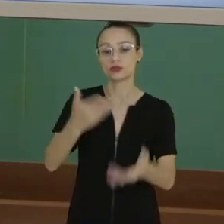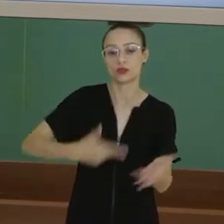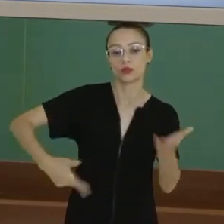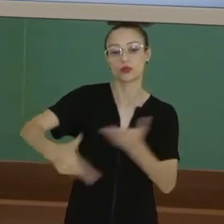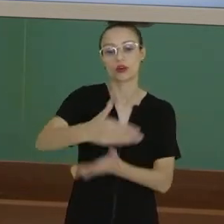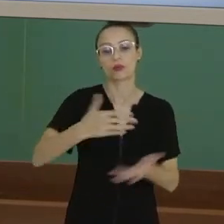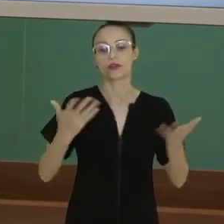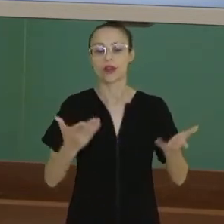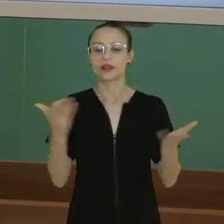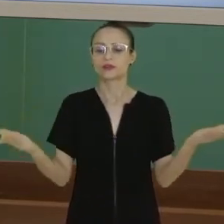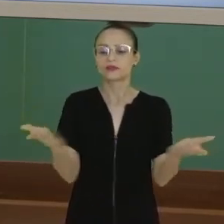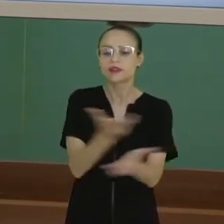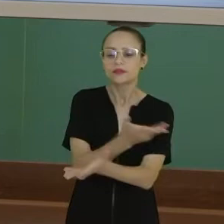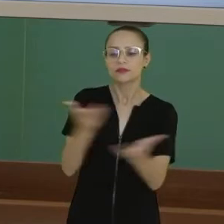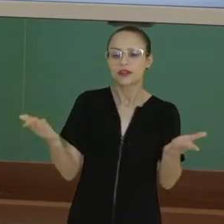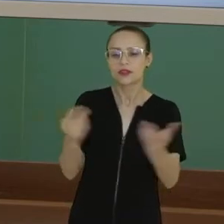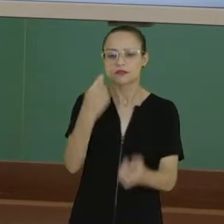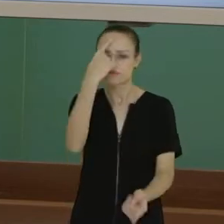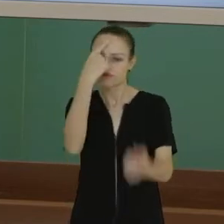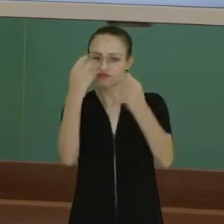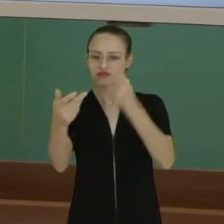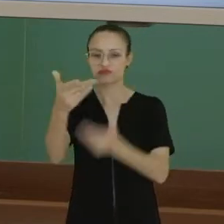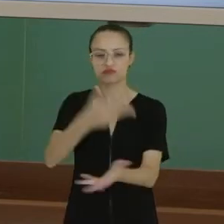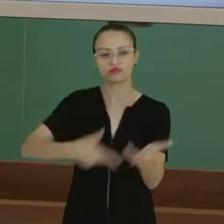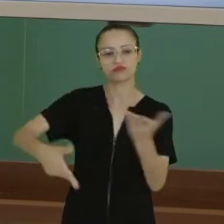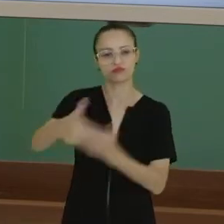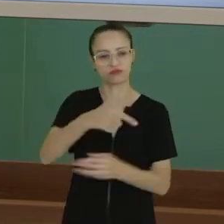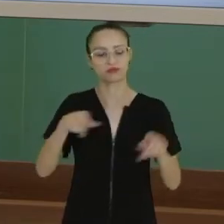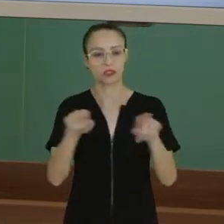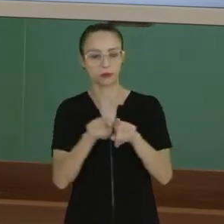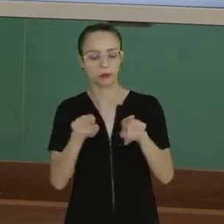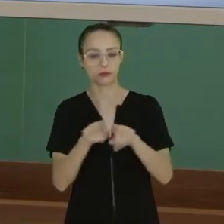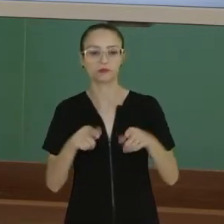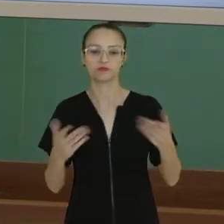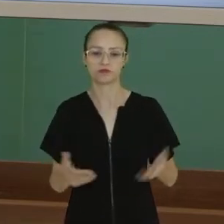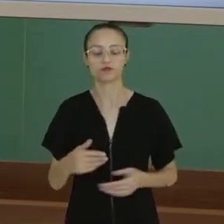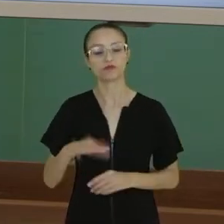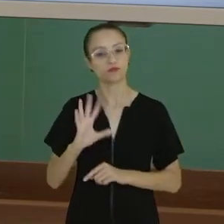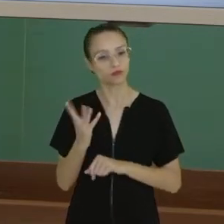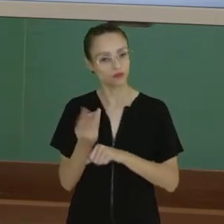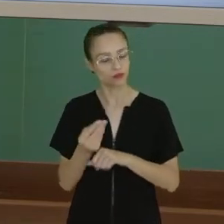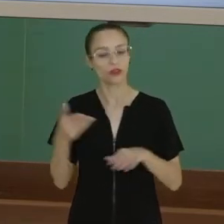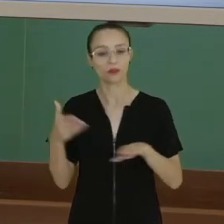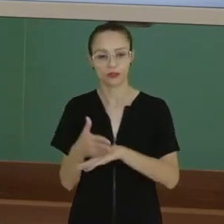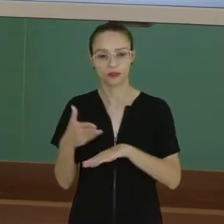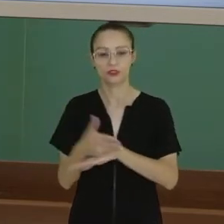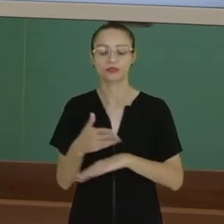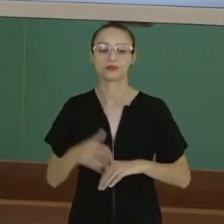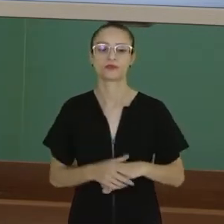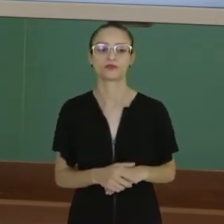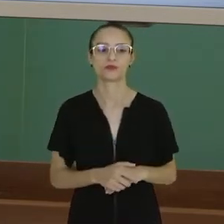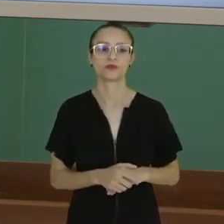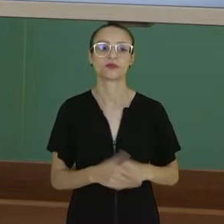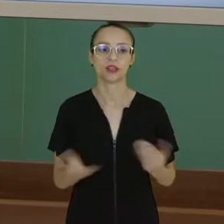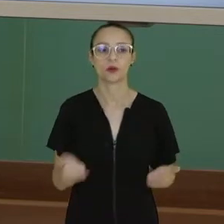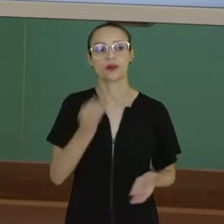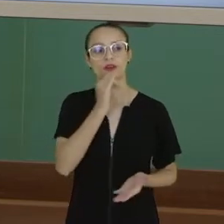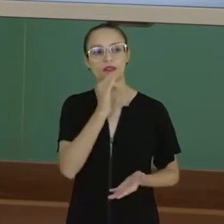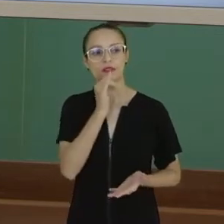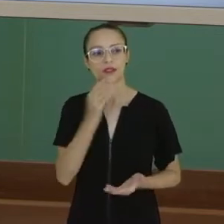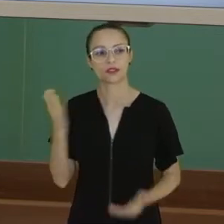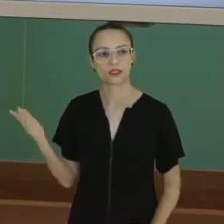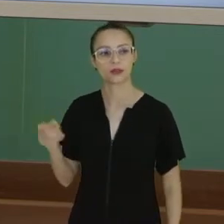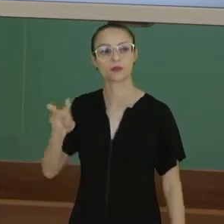que quer a troca de ideias ali muito presente com o público, né? É uma arte participativa. Então, um exemplo é o